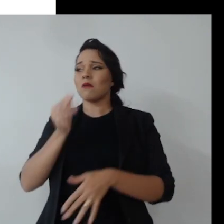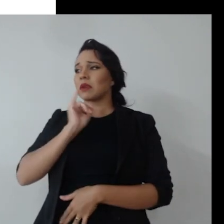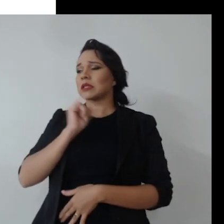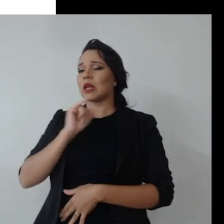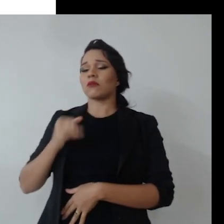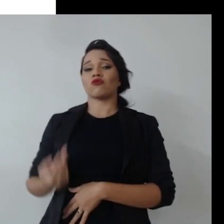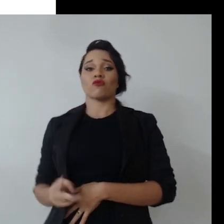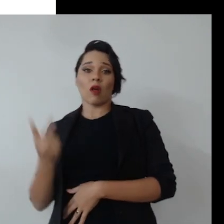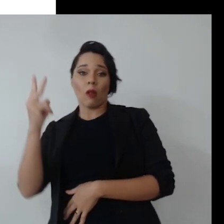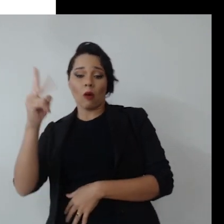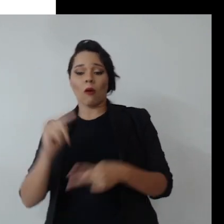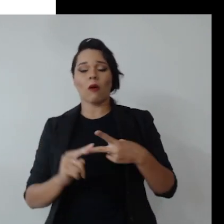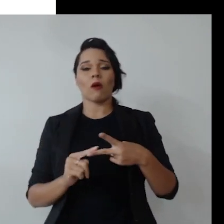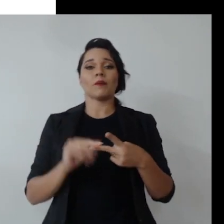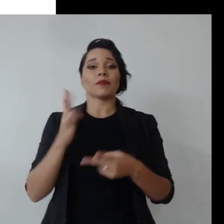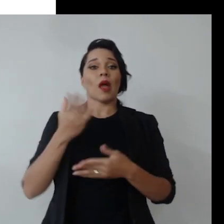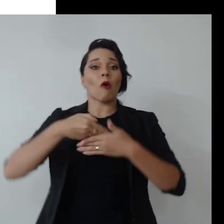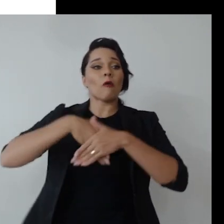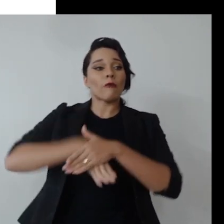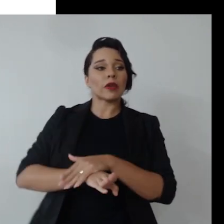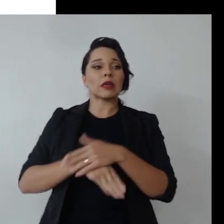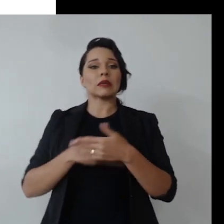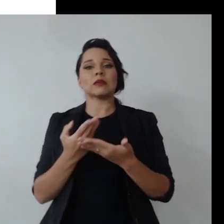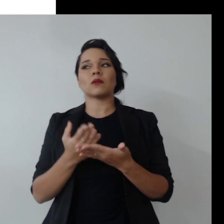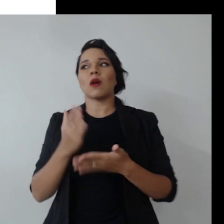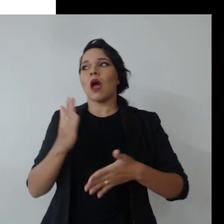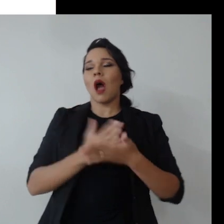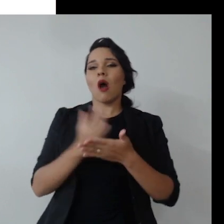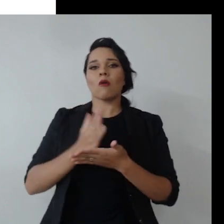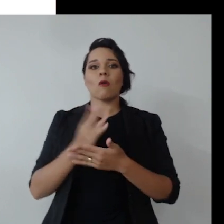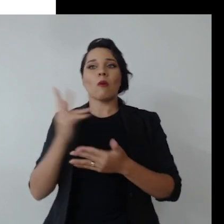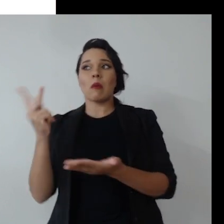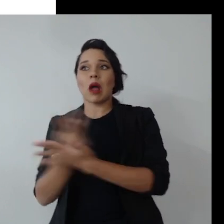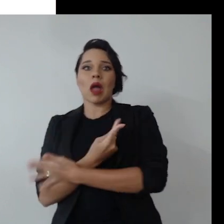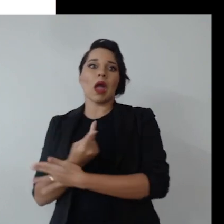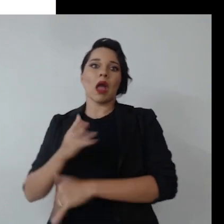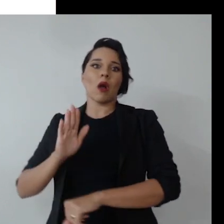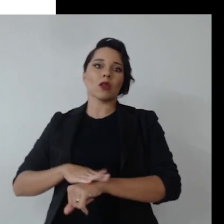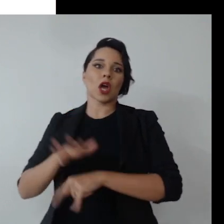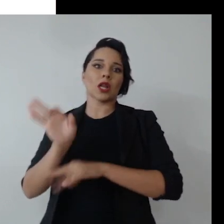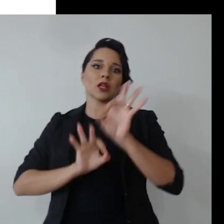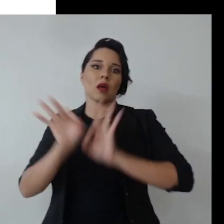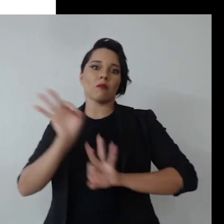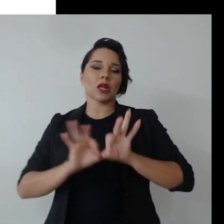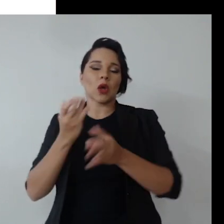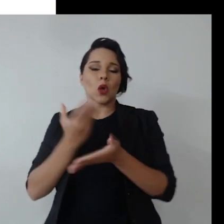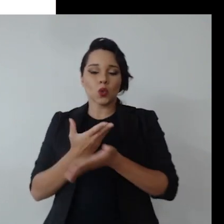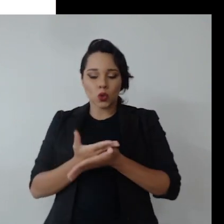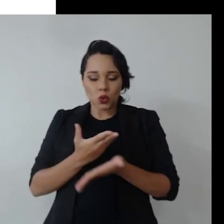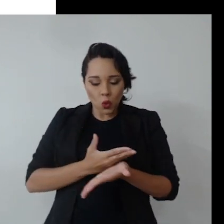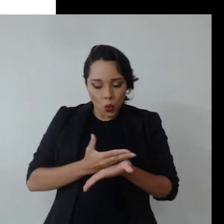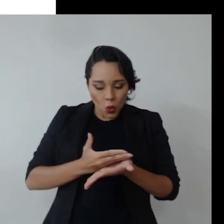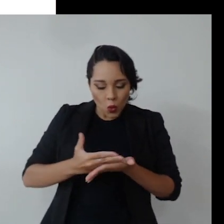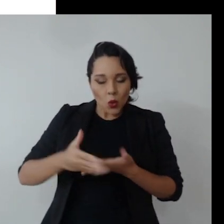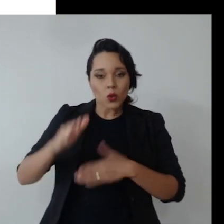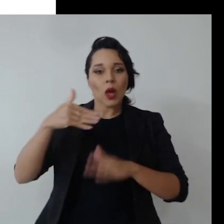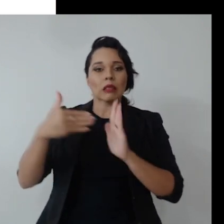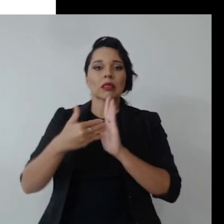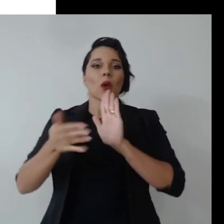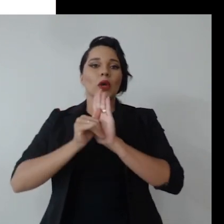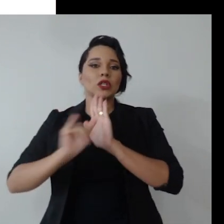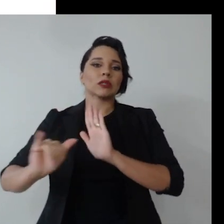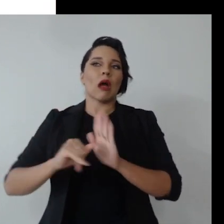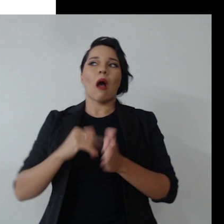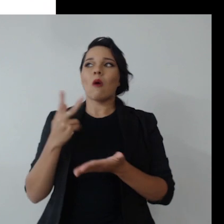repente, de formação de preço, algum vício, algum vacilo que ele deu na construção ali desde o estudo preliminar até o edital